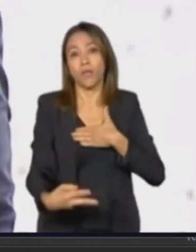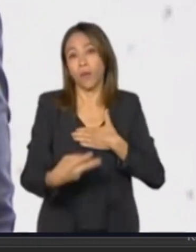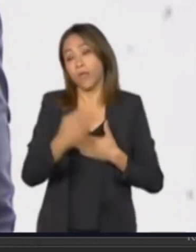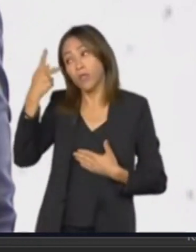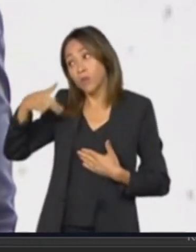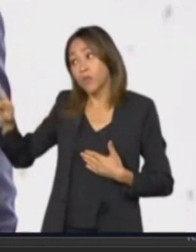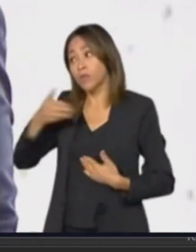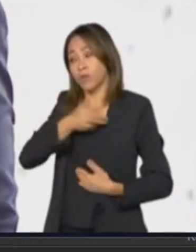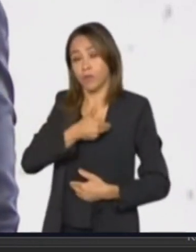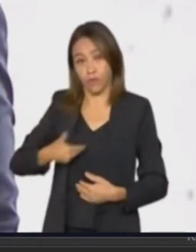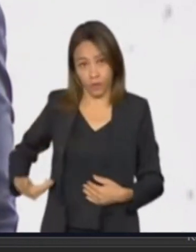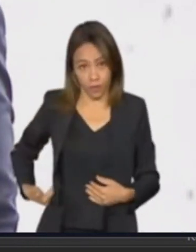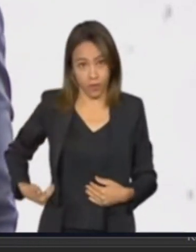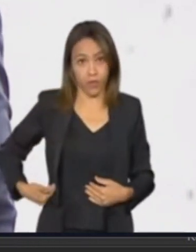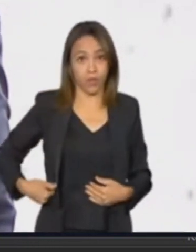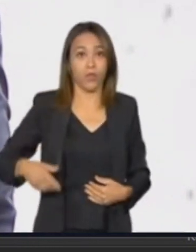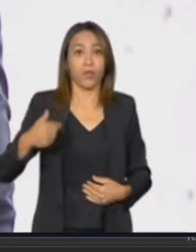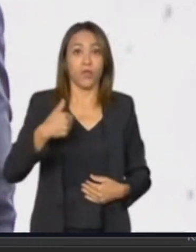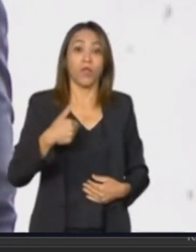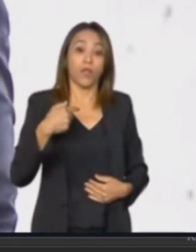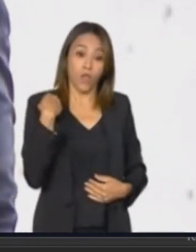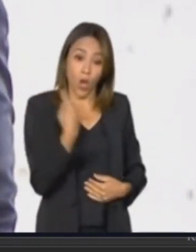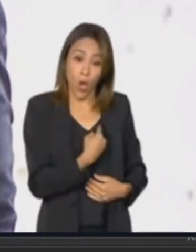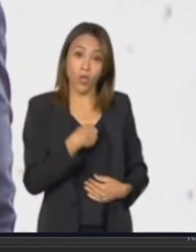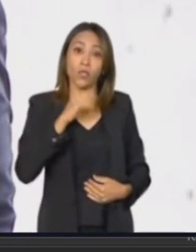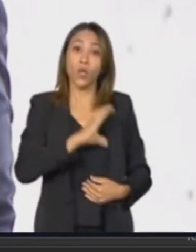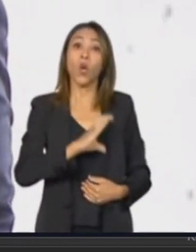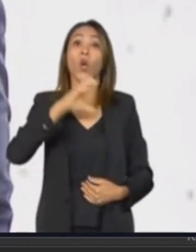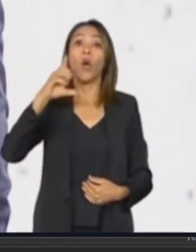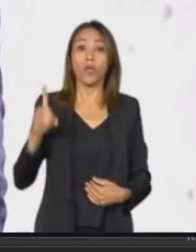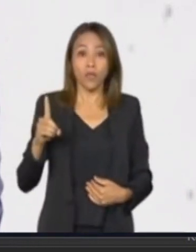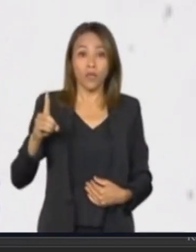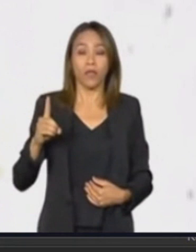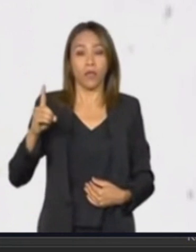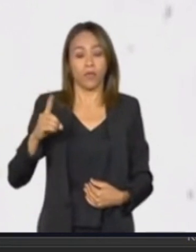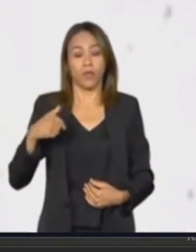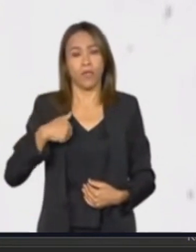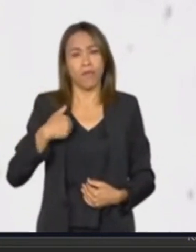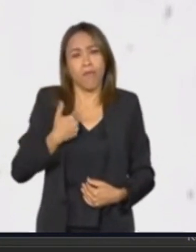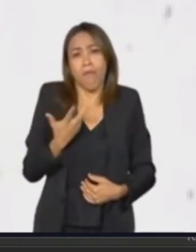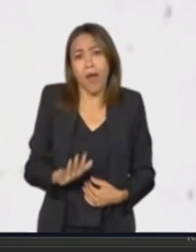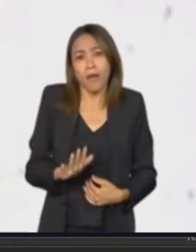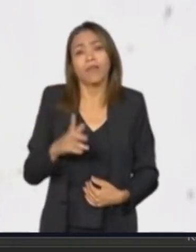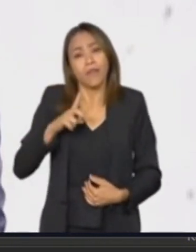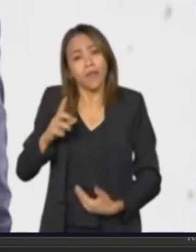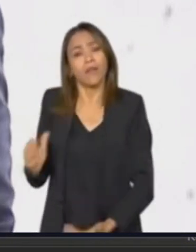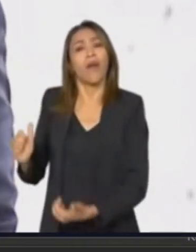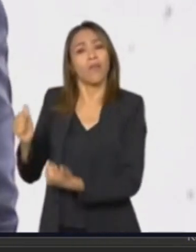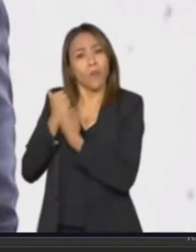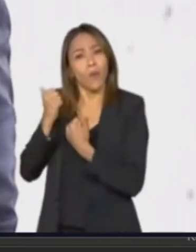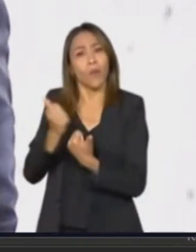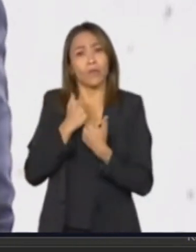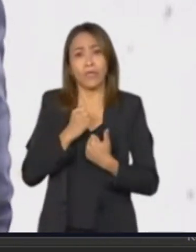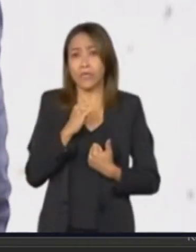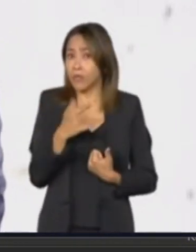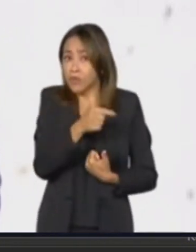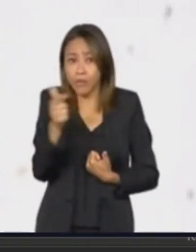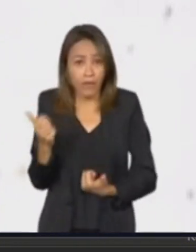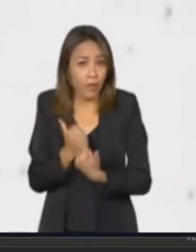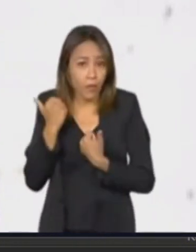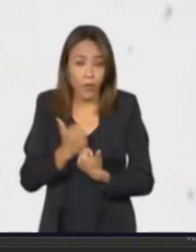Cidadania teve a honra de coordenar esse plano, mas esse plano não sairia sem a ajuda de todos os seus ministros que o senhor